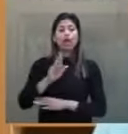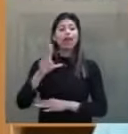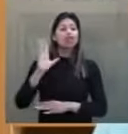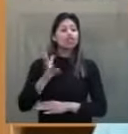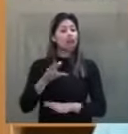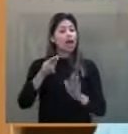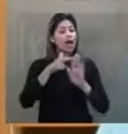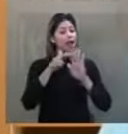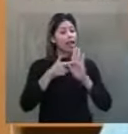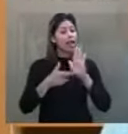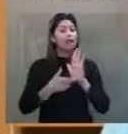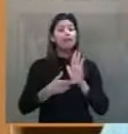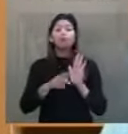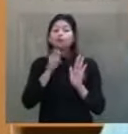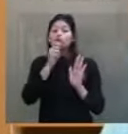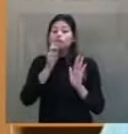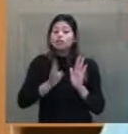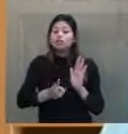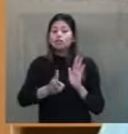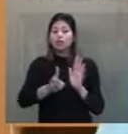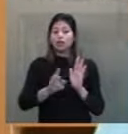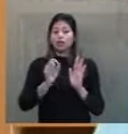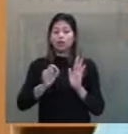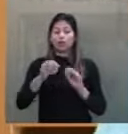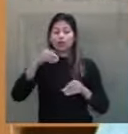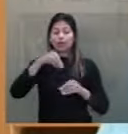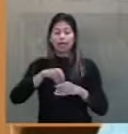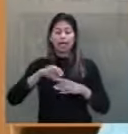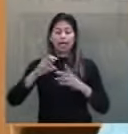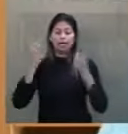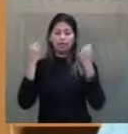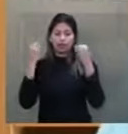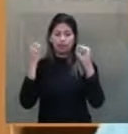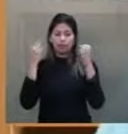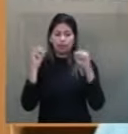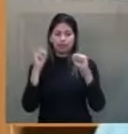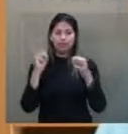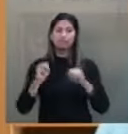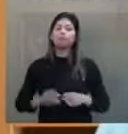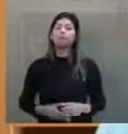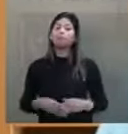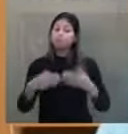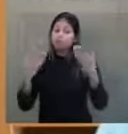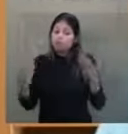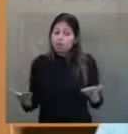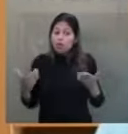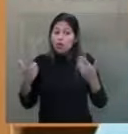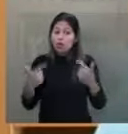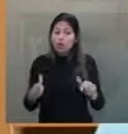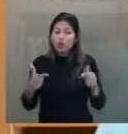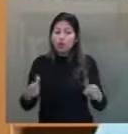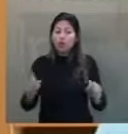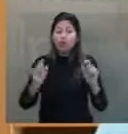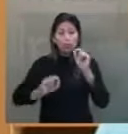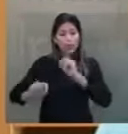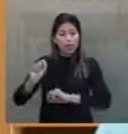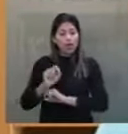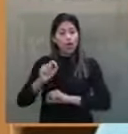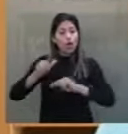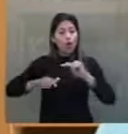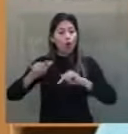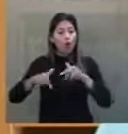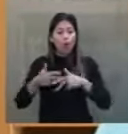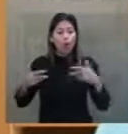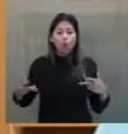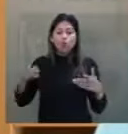profissão de educação física. Além da LDB não prever qualquer obrigatoriedade de